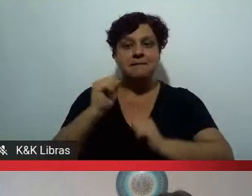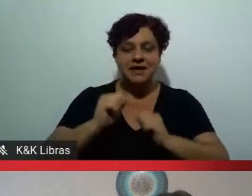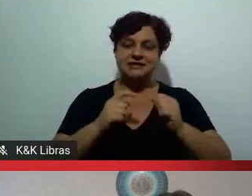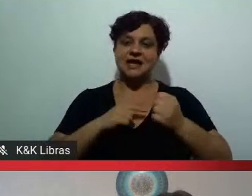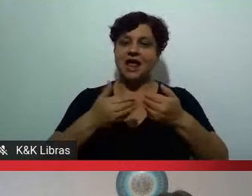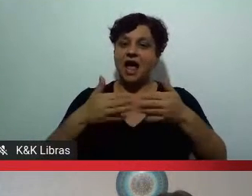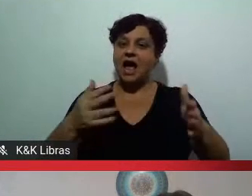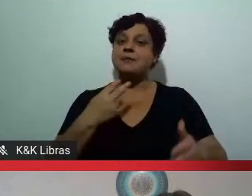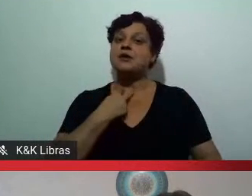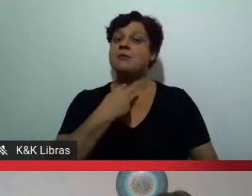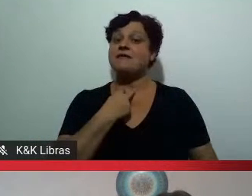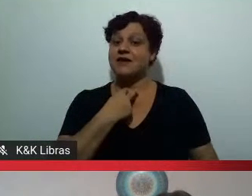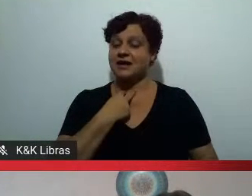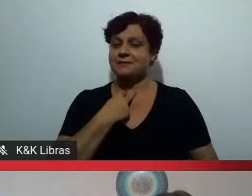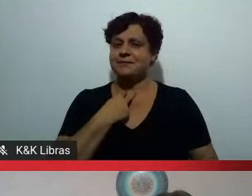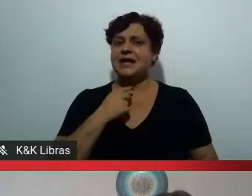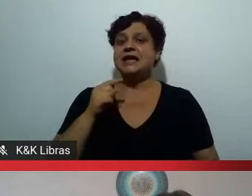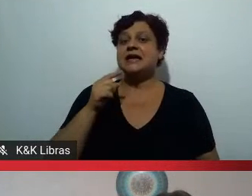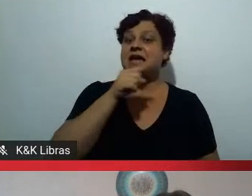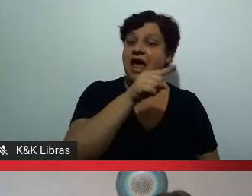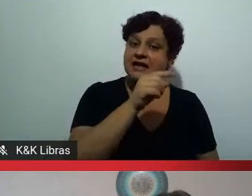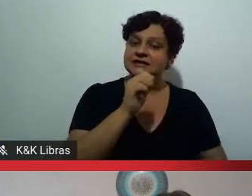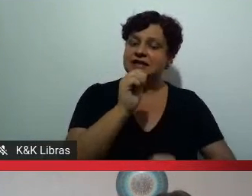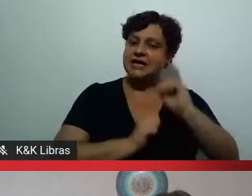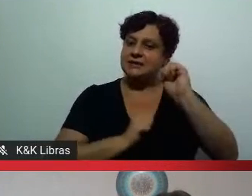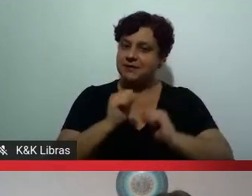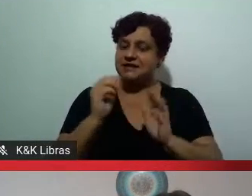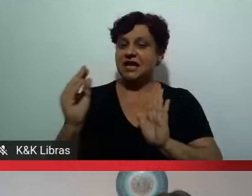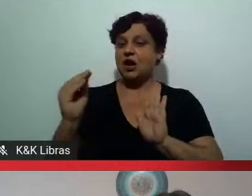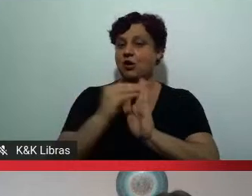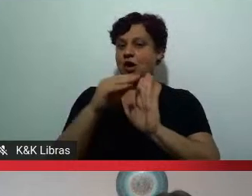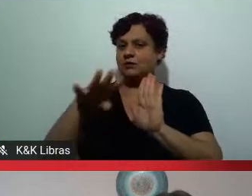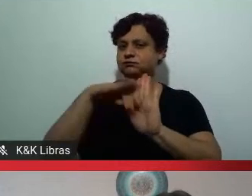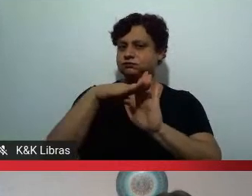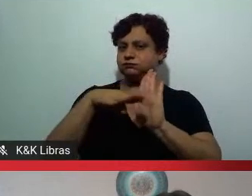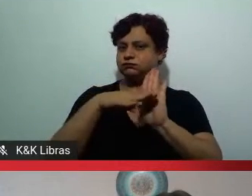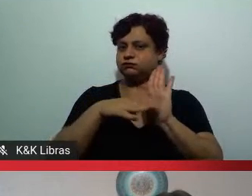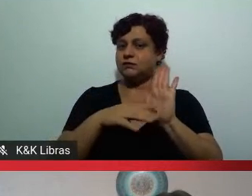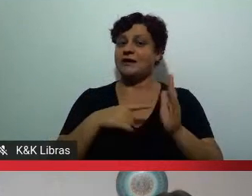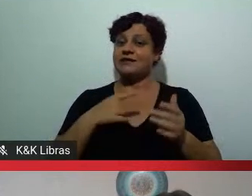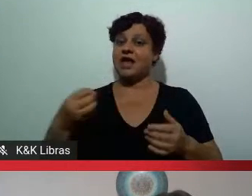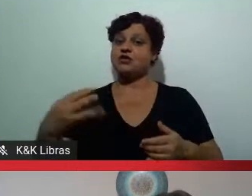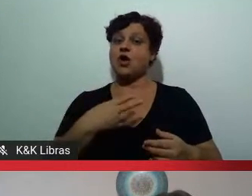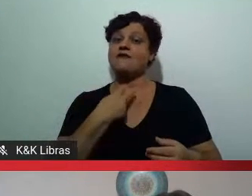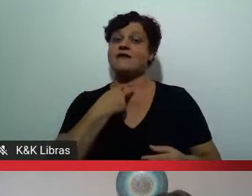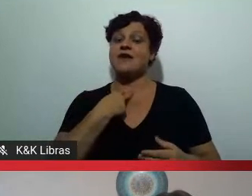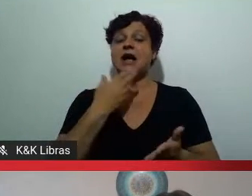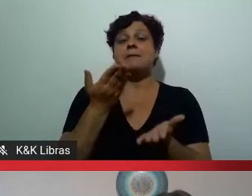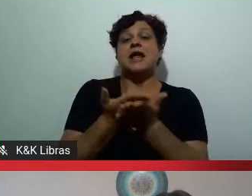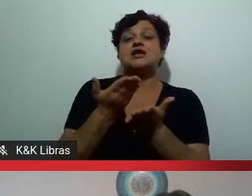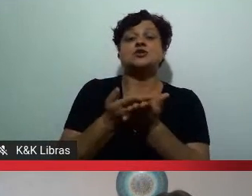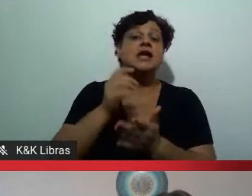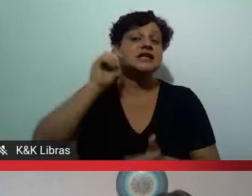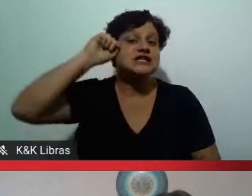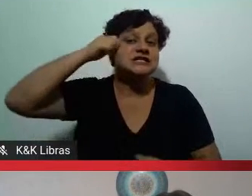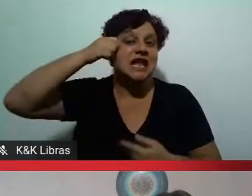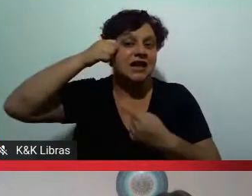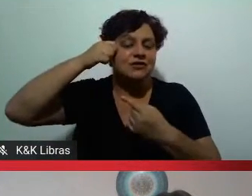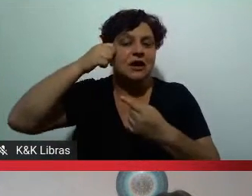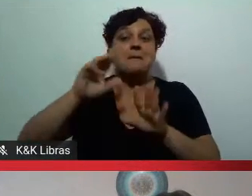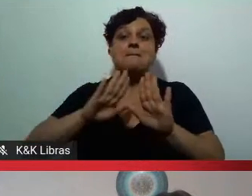vaga e ela, muito embora, tenha colocado que está abrindo vagas para estudantes negros, ela faz uma